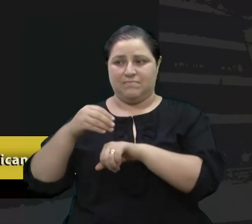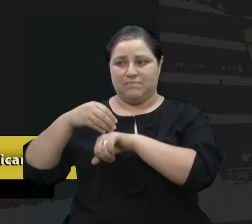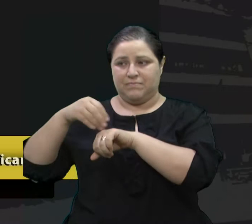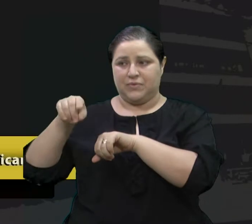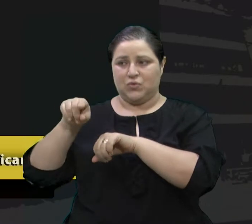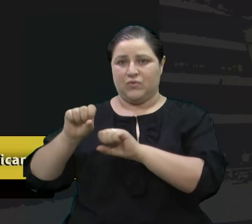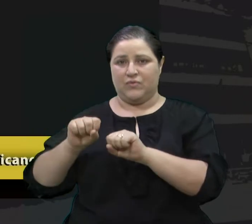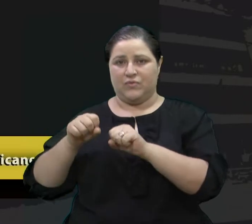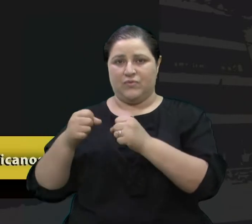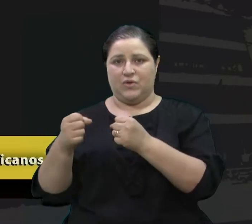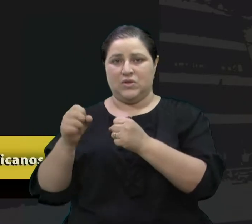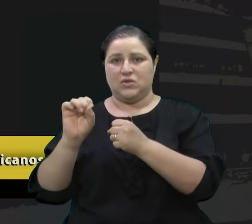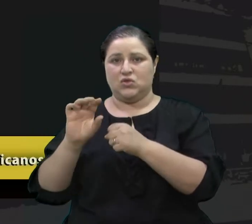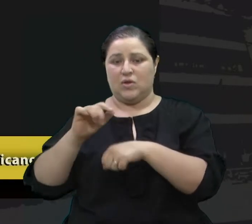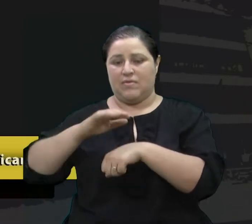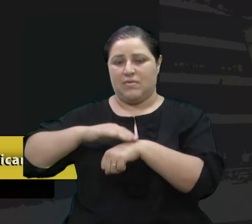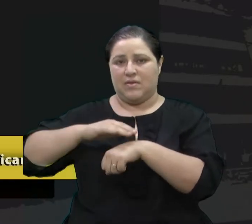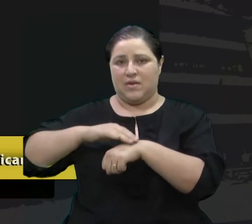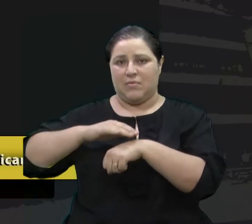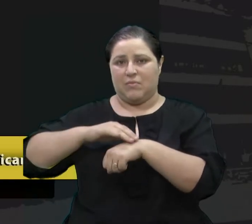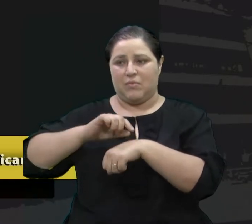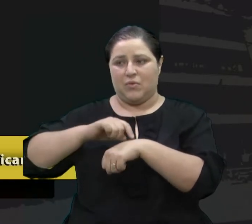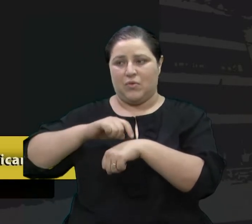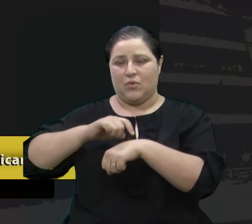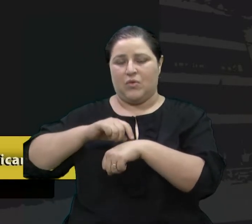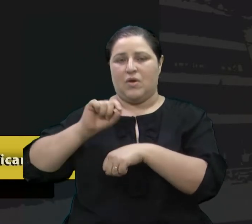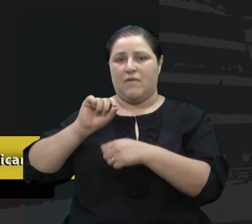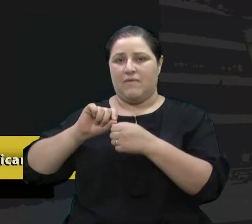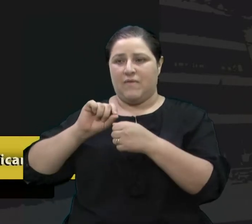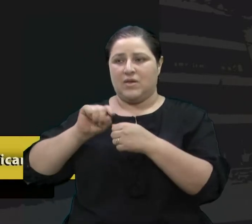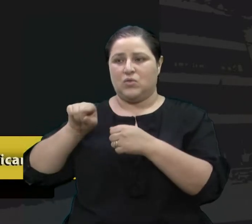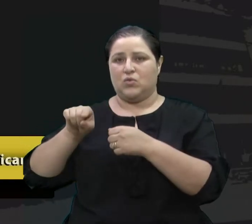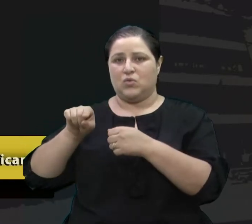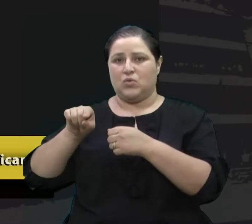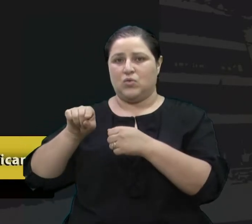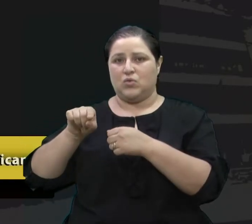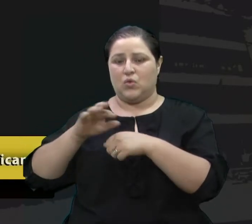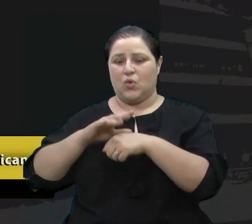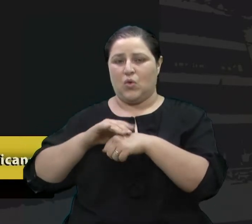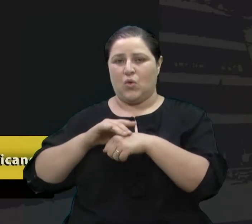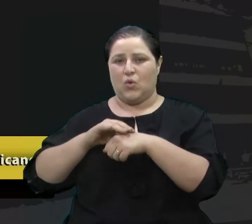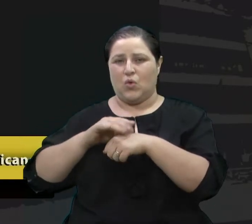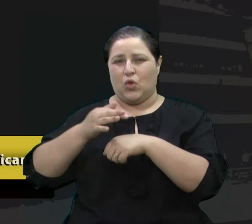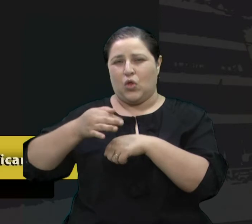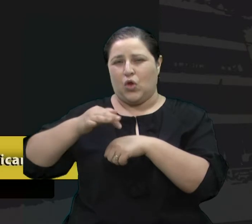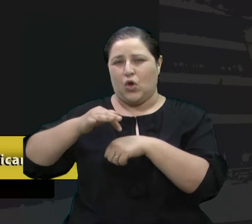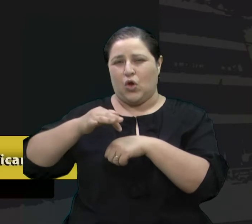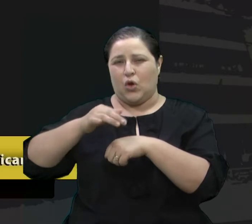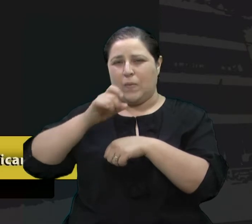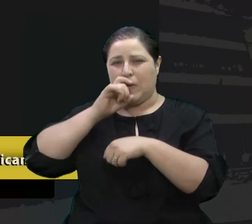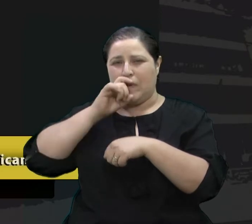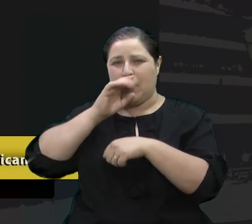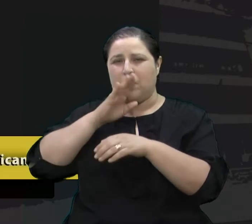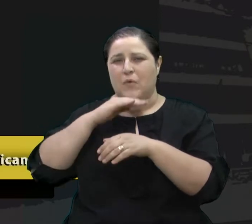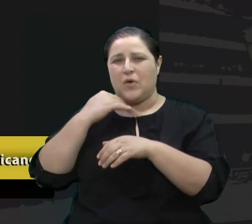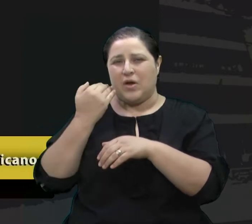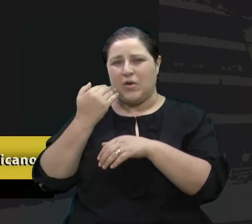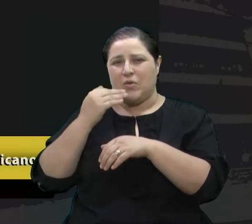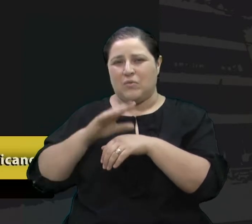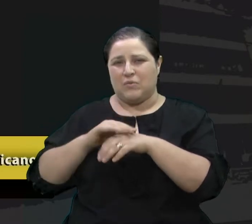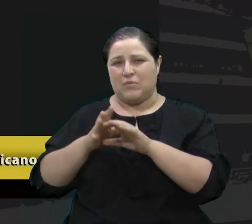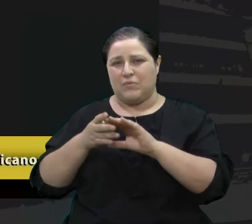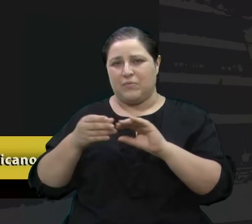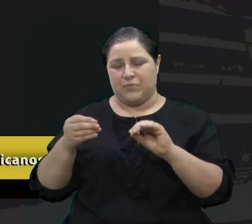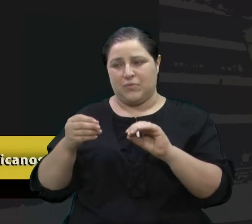e somente o tempo é que vai fazer com que você venha curar-se dessa dor da perca do seu pai, tá bom? Conta